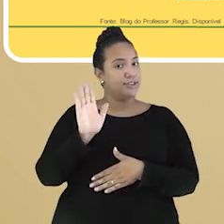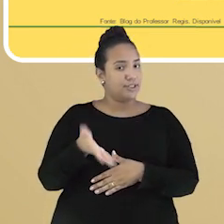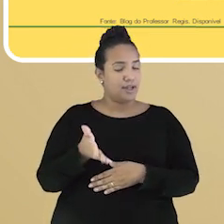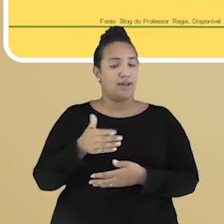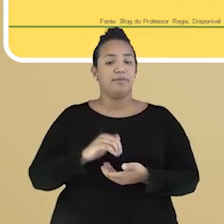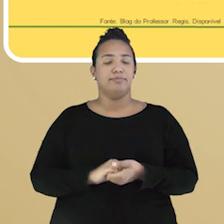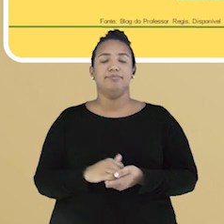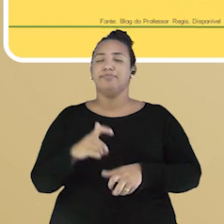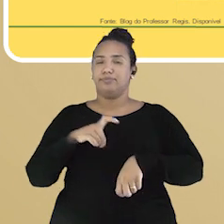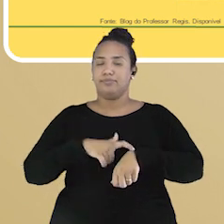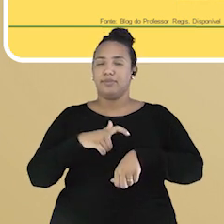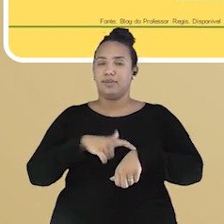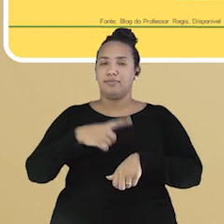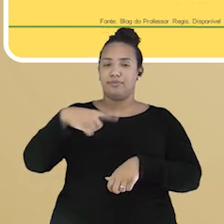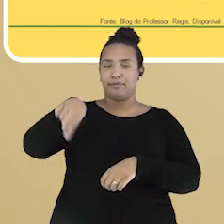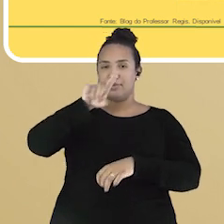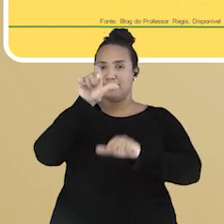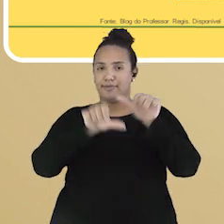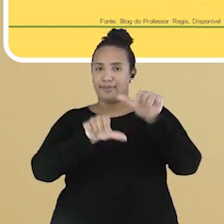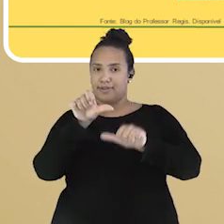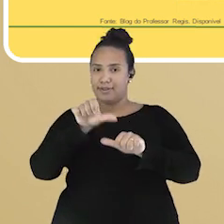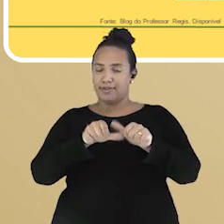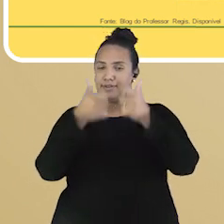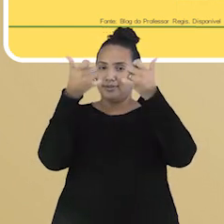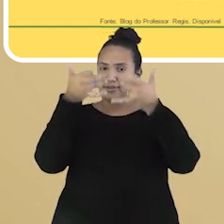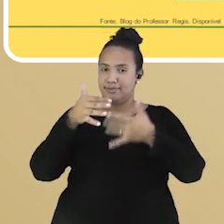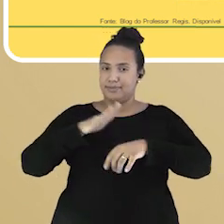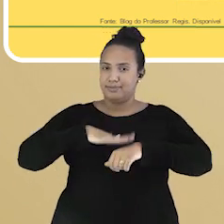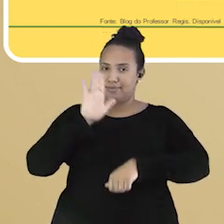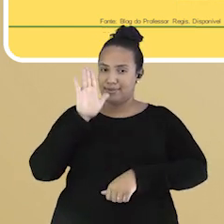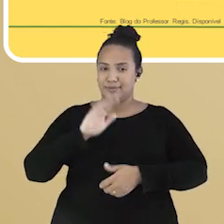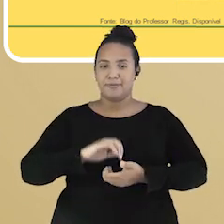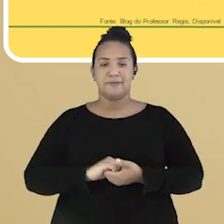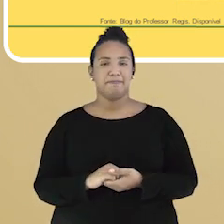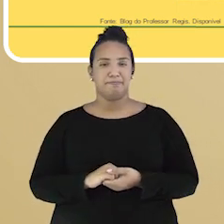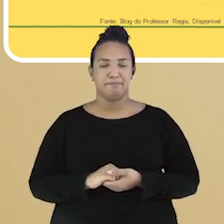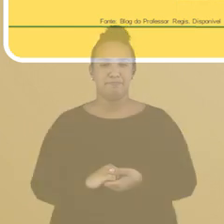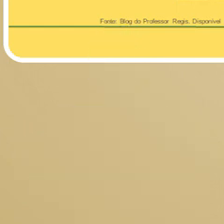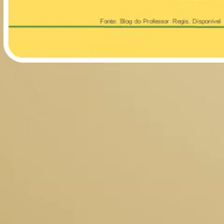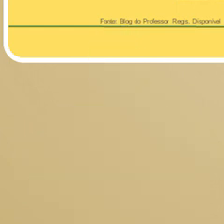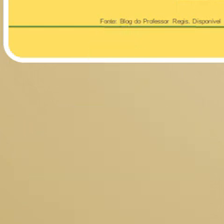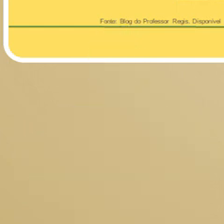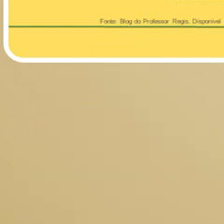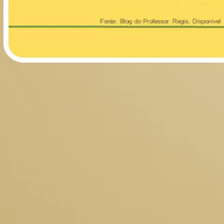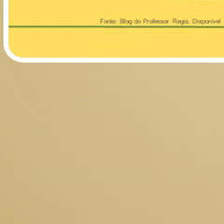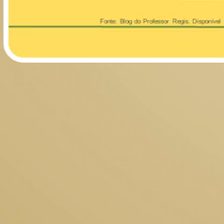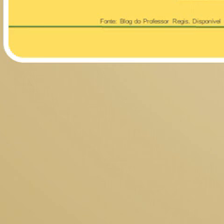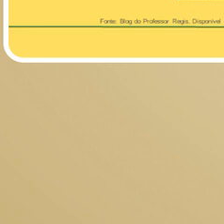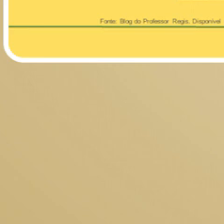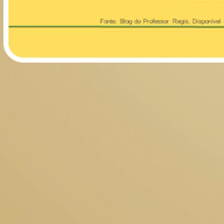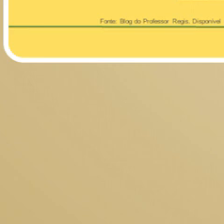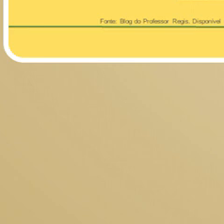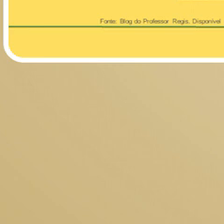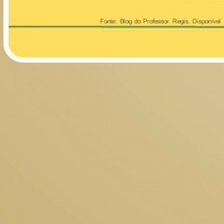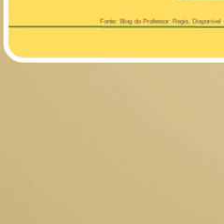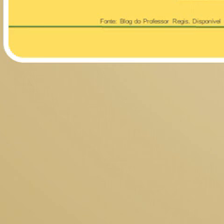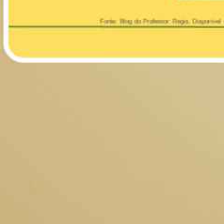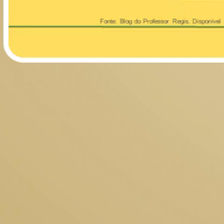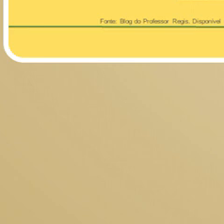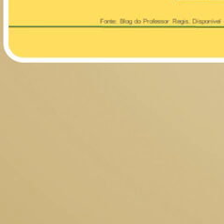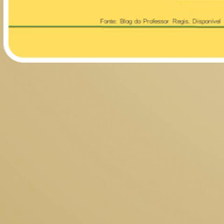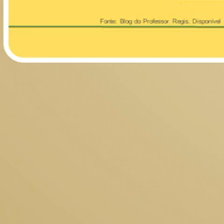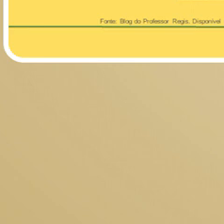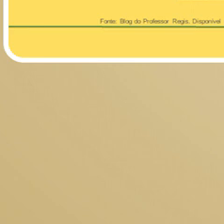hoje, hein? Eu vou te dar um tempinho para analisar e já falamos sobre as respostas. Fica a dica aí.